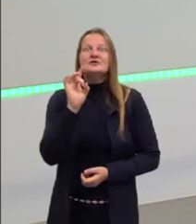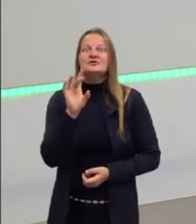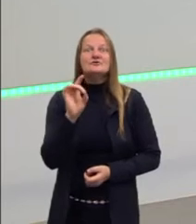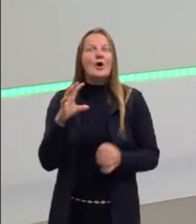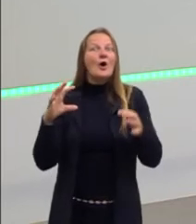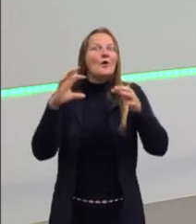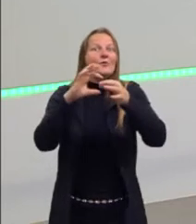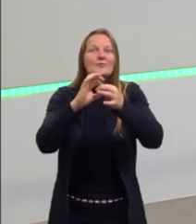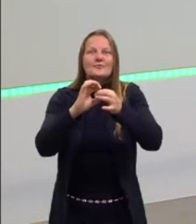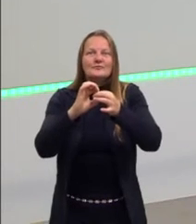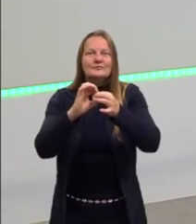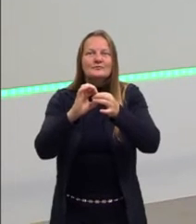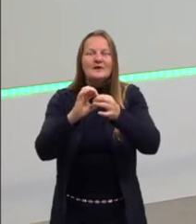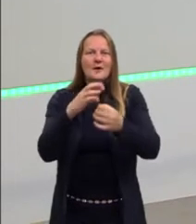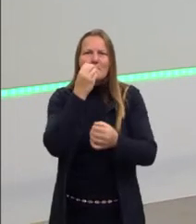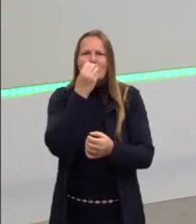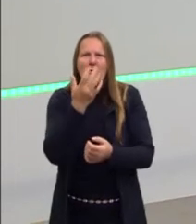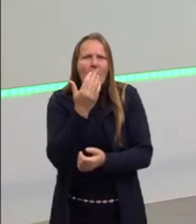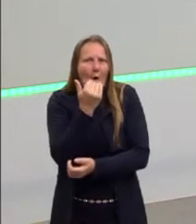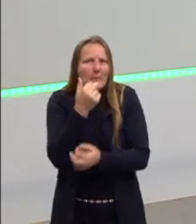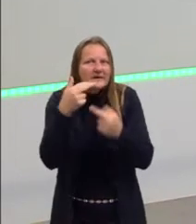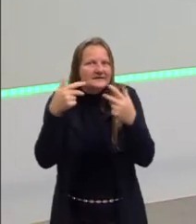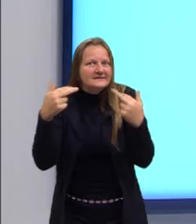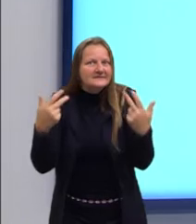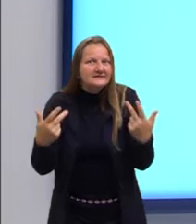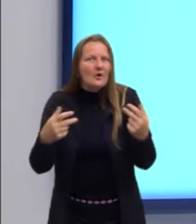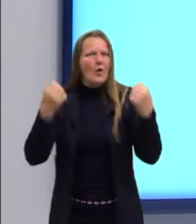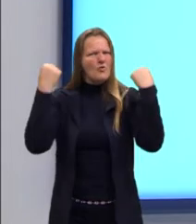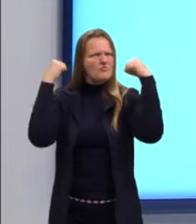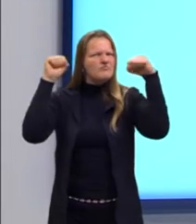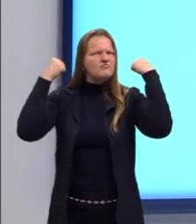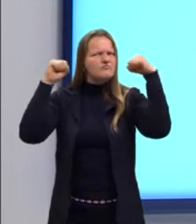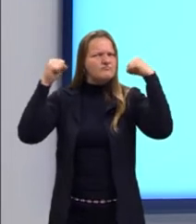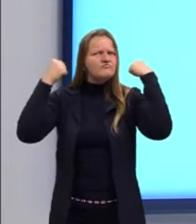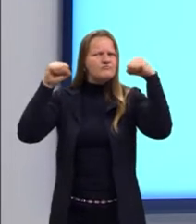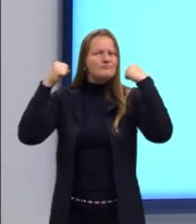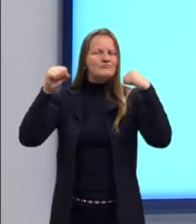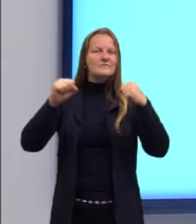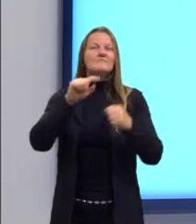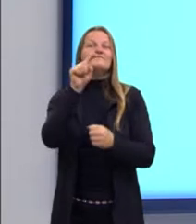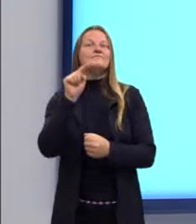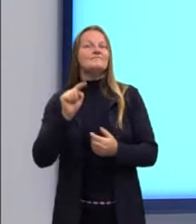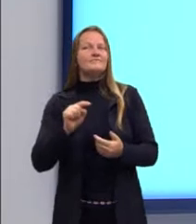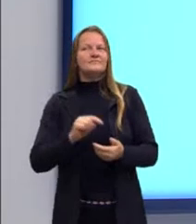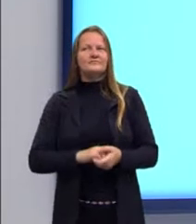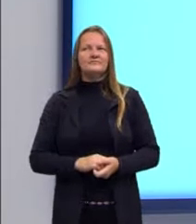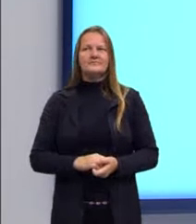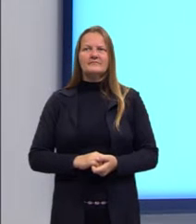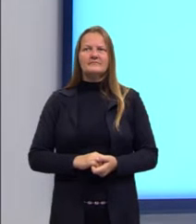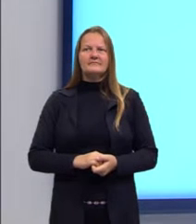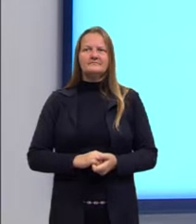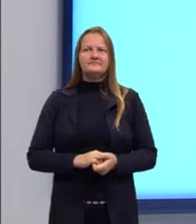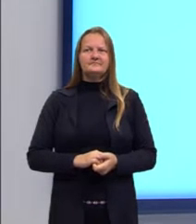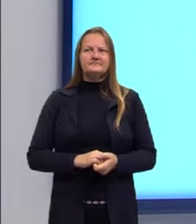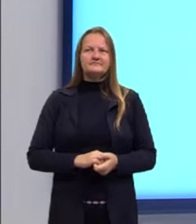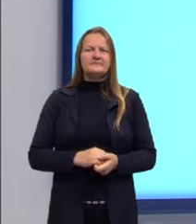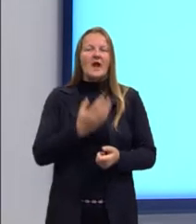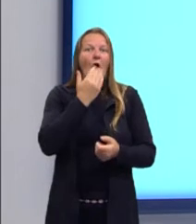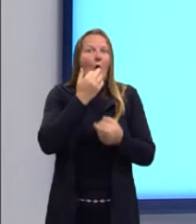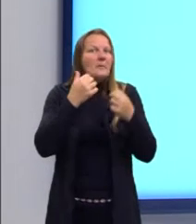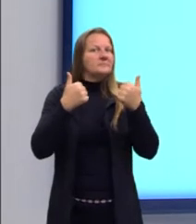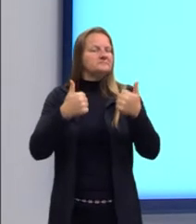atrelada a uma boa alimentação e exercícios físicos? Bom, eu me alimento bem, como